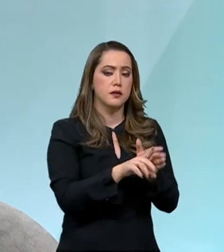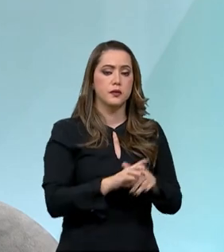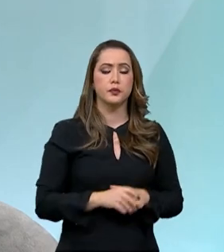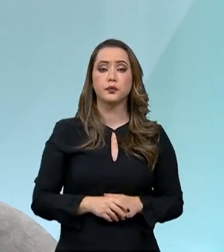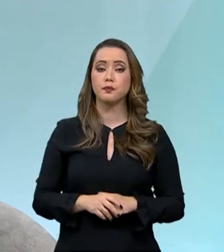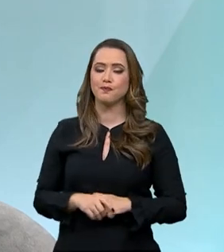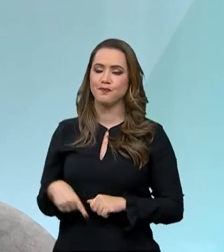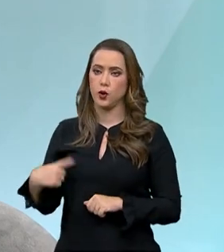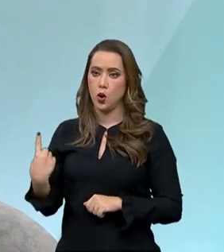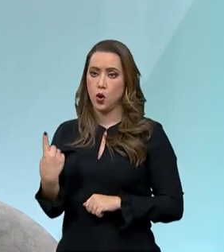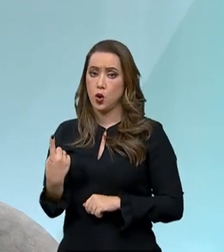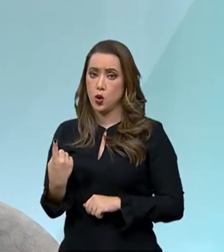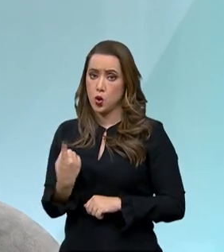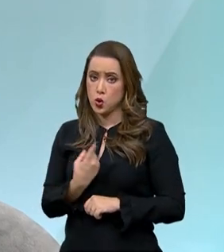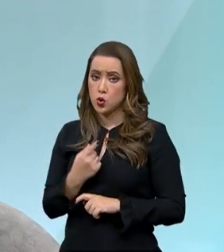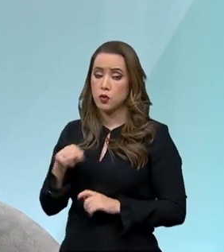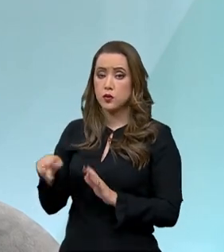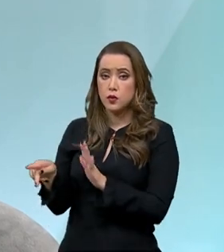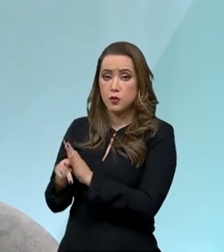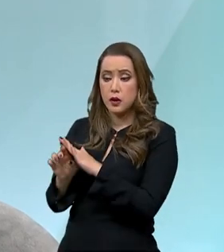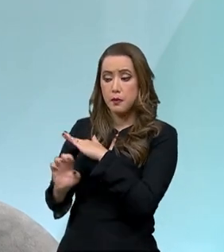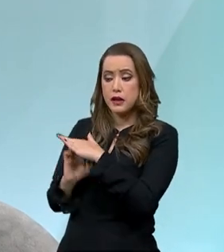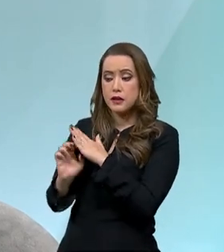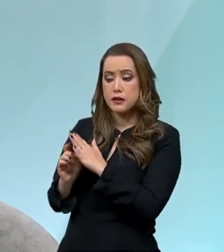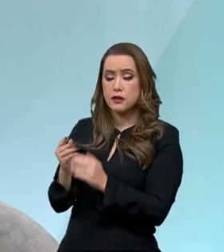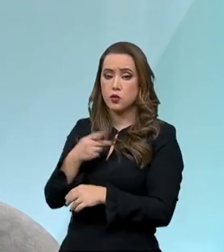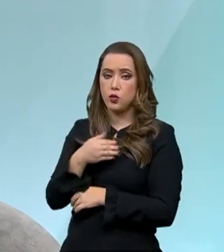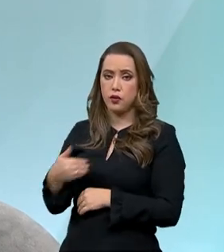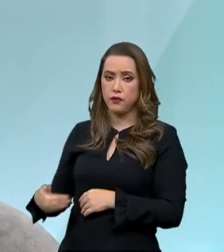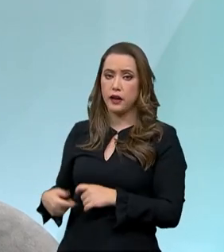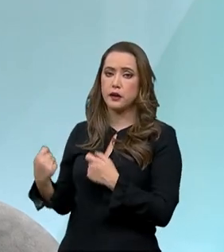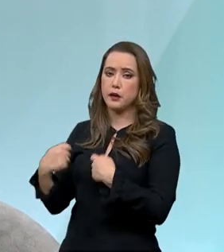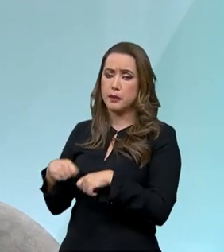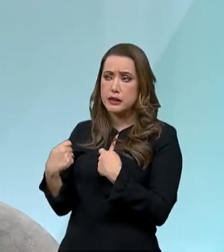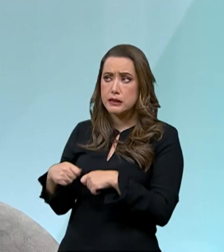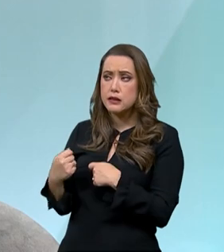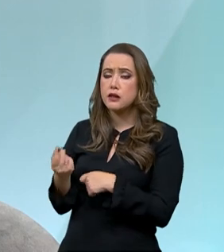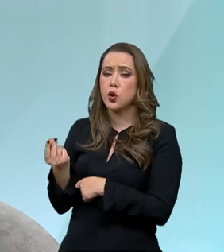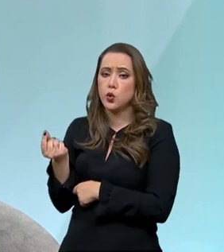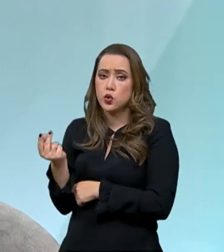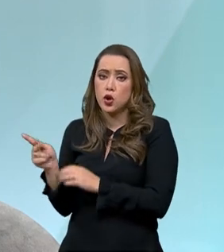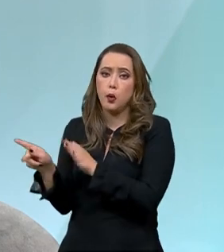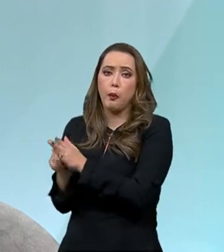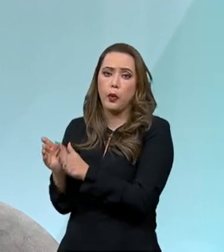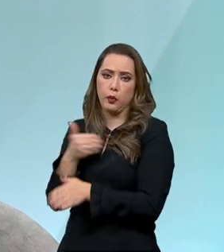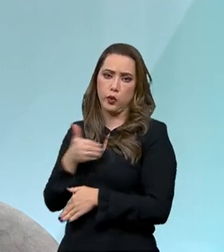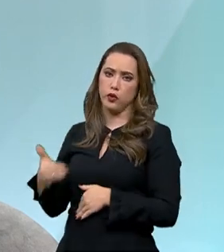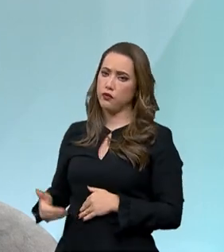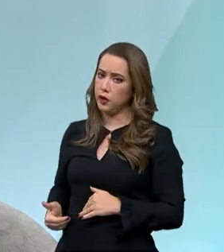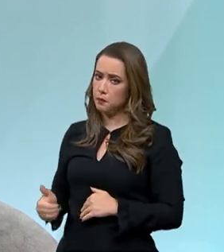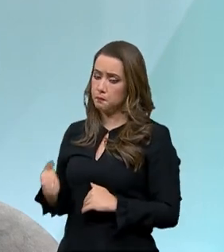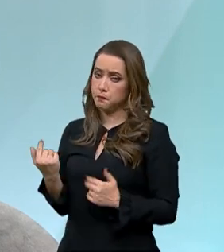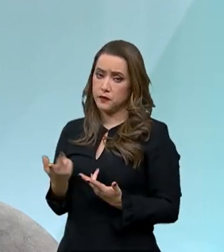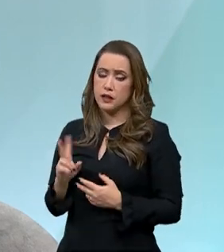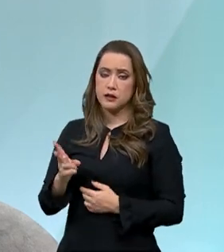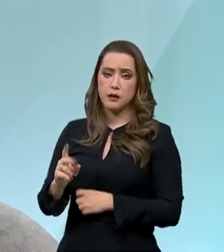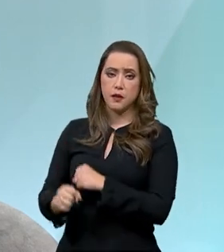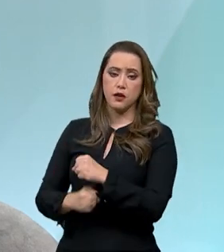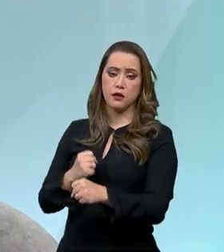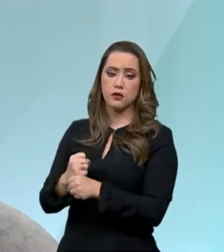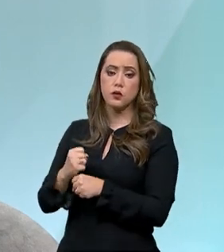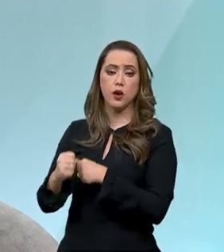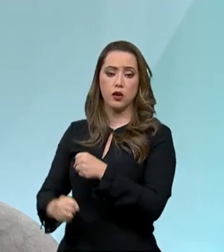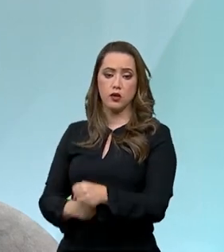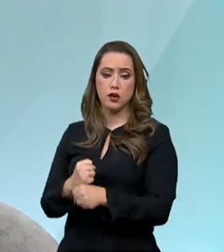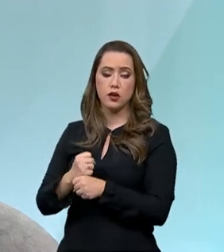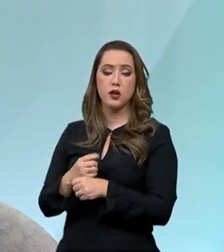pública que depende do recurso do Tesouro Nacional, né? E todos os anos, nós publicamos